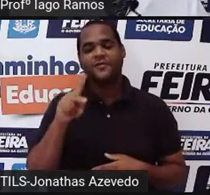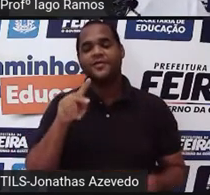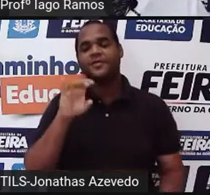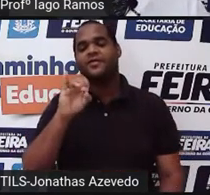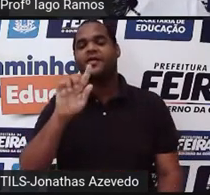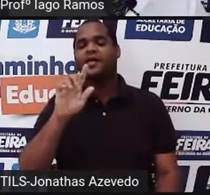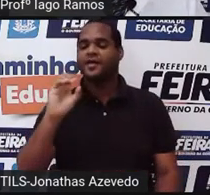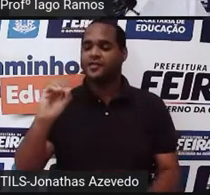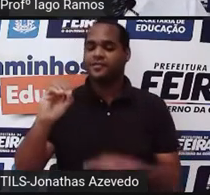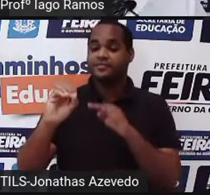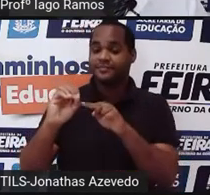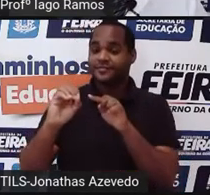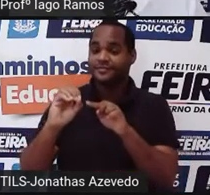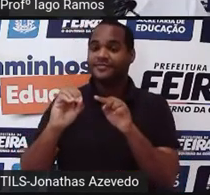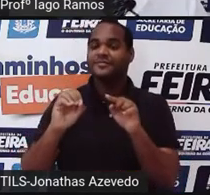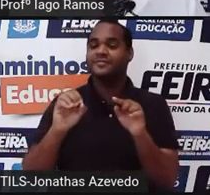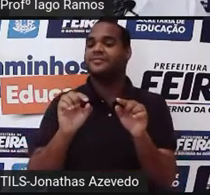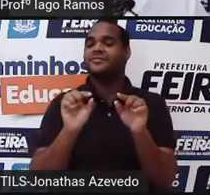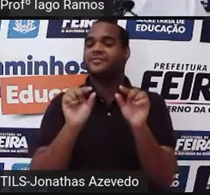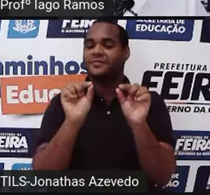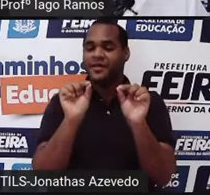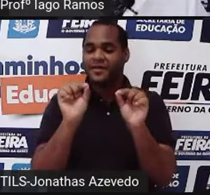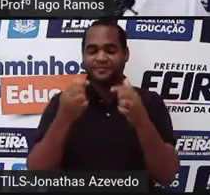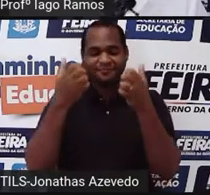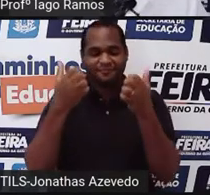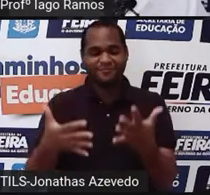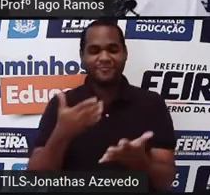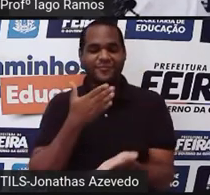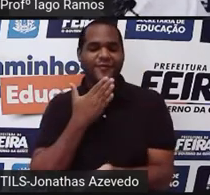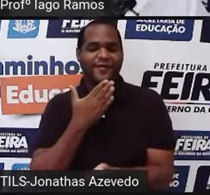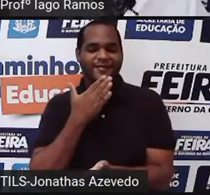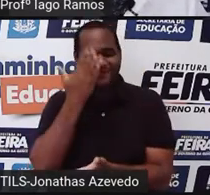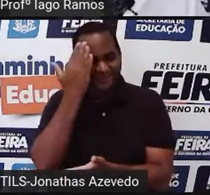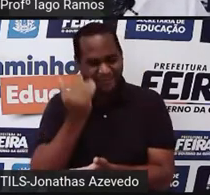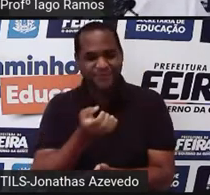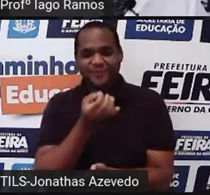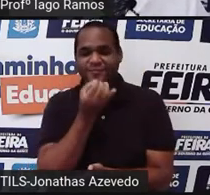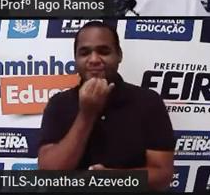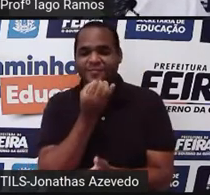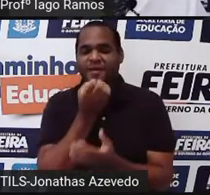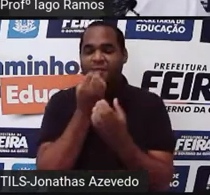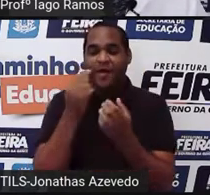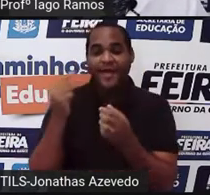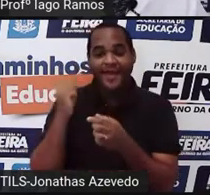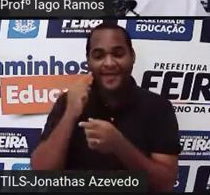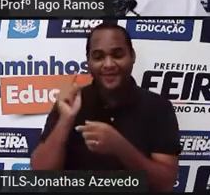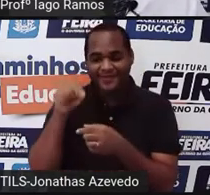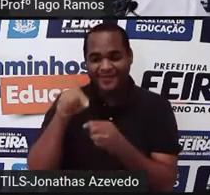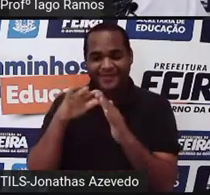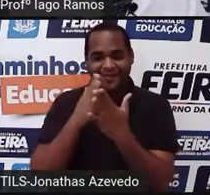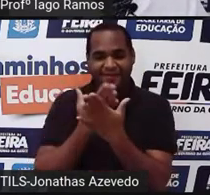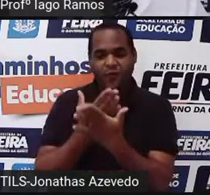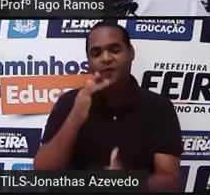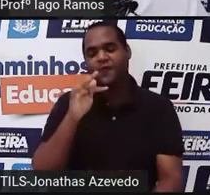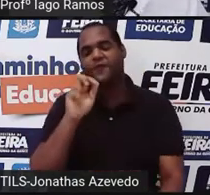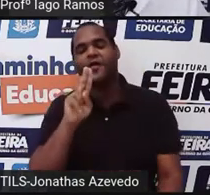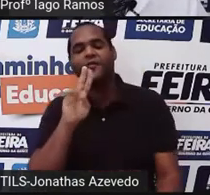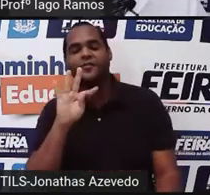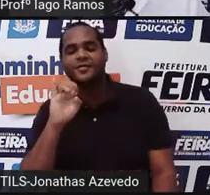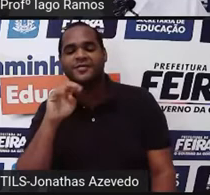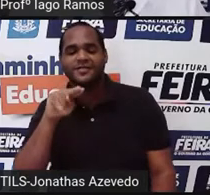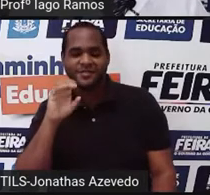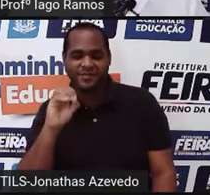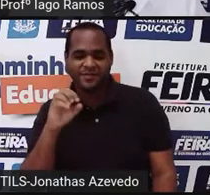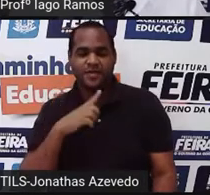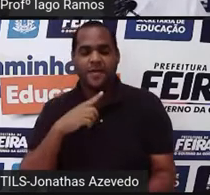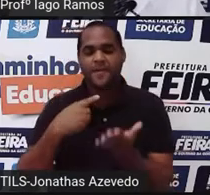Ramos, bem possível que você já me conheça, venho lá da Escola Municipal Faustino Dias Lima, tenho